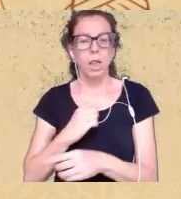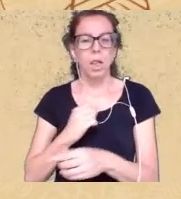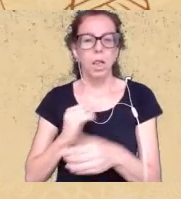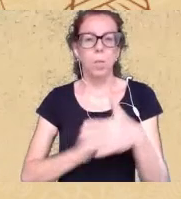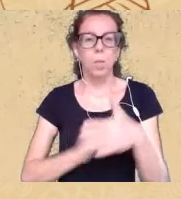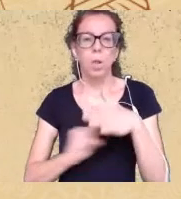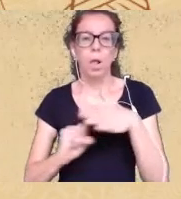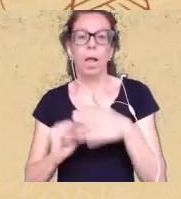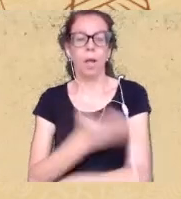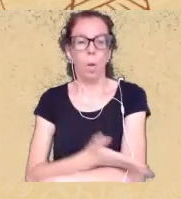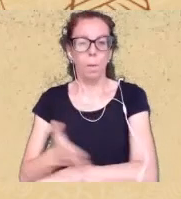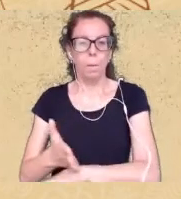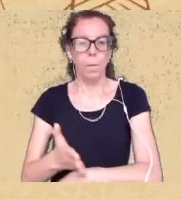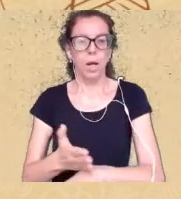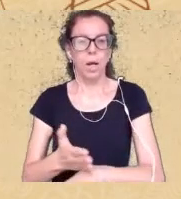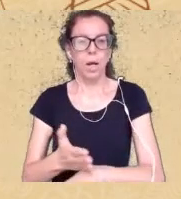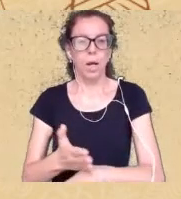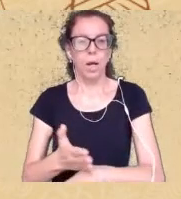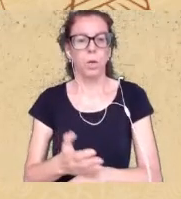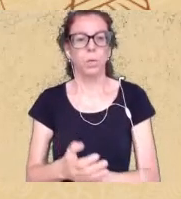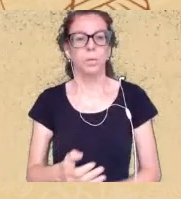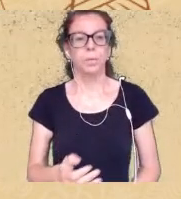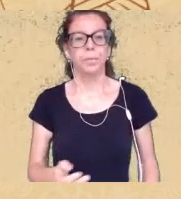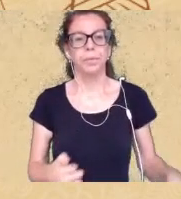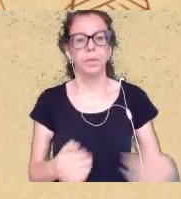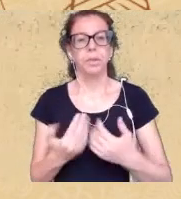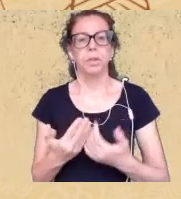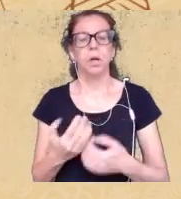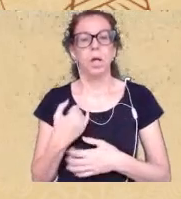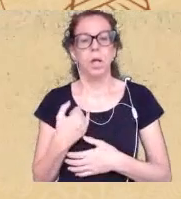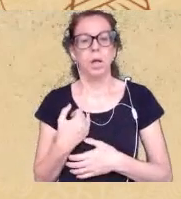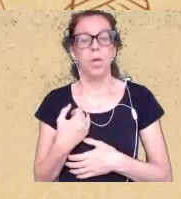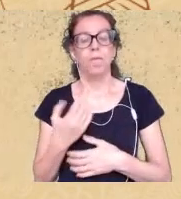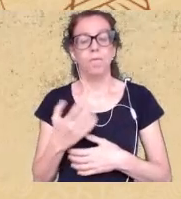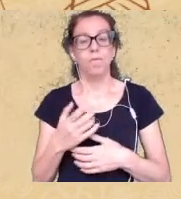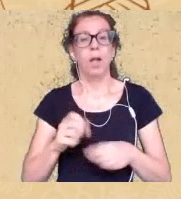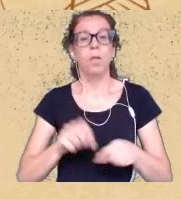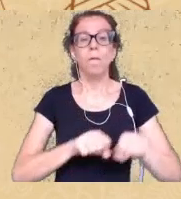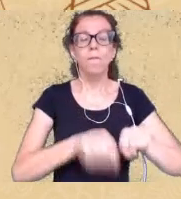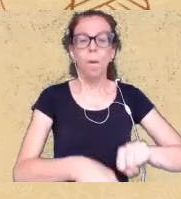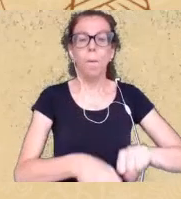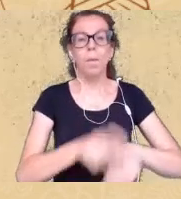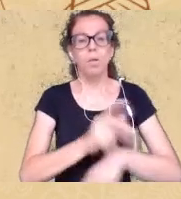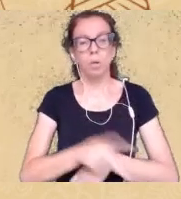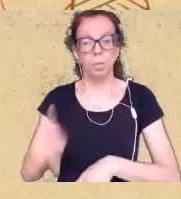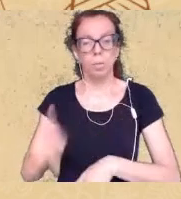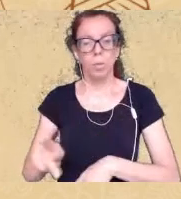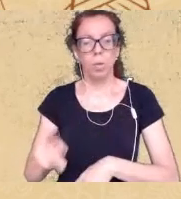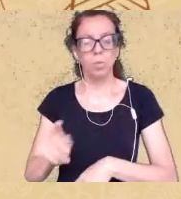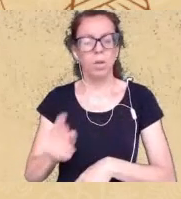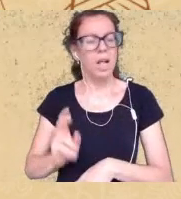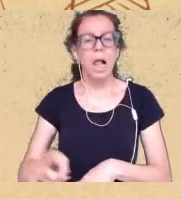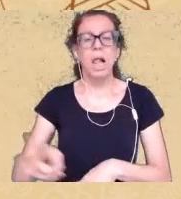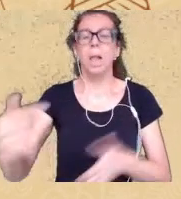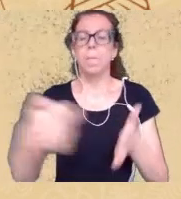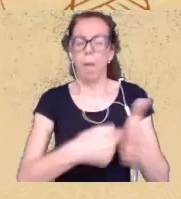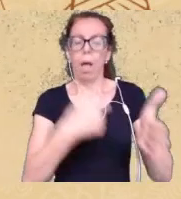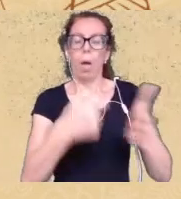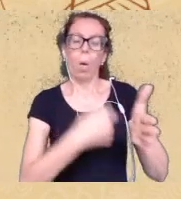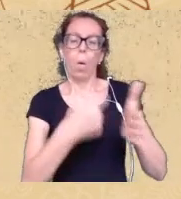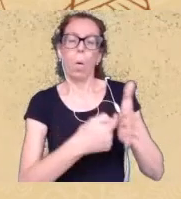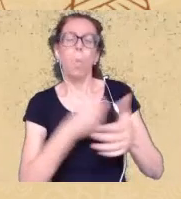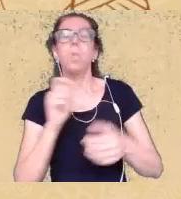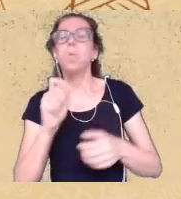geralmente eu faço muita formação de professores então tem duas perguntas que sempre aparecem Denise o que você acha